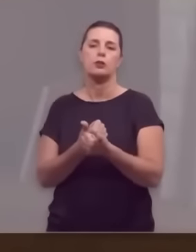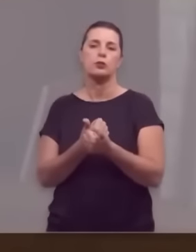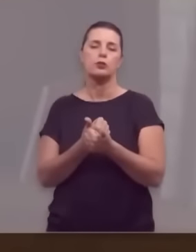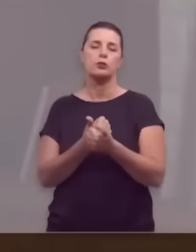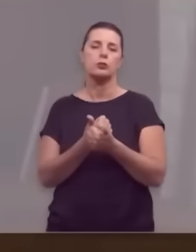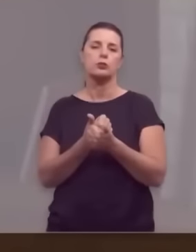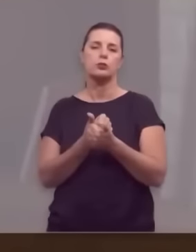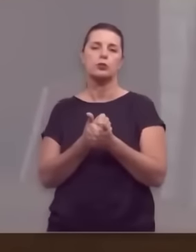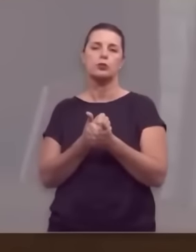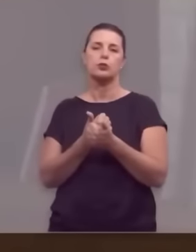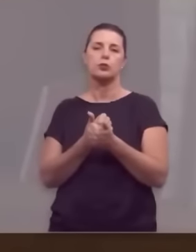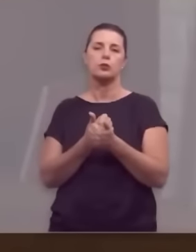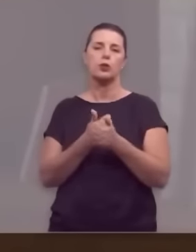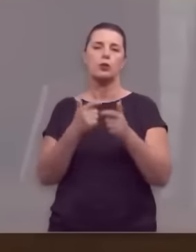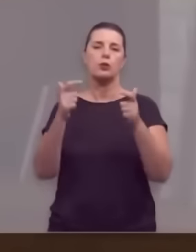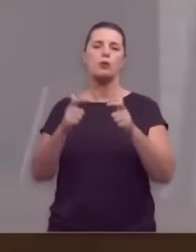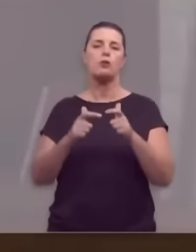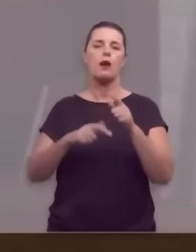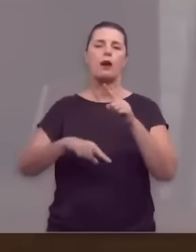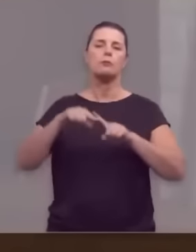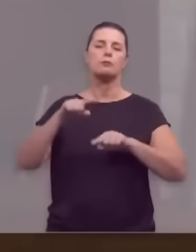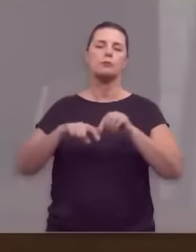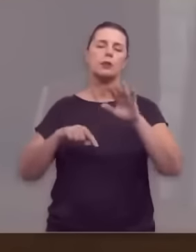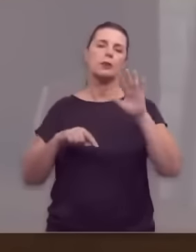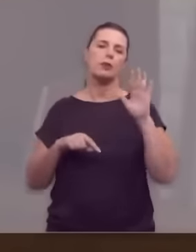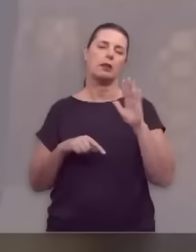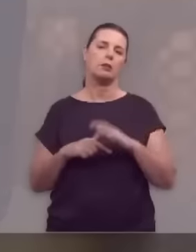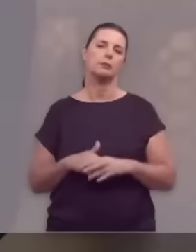da terra prometida.